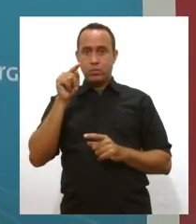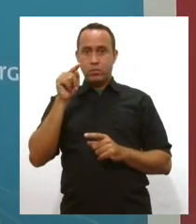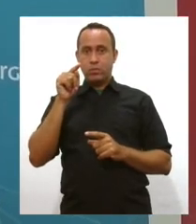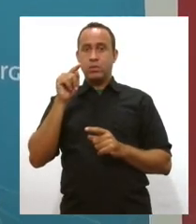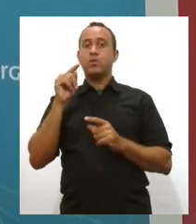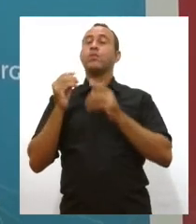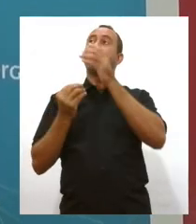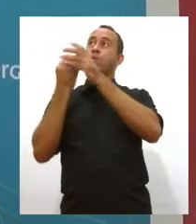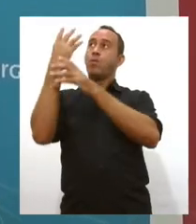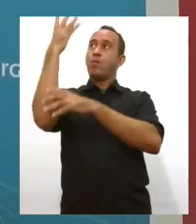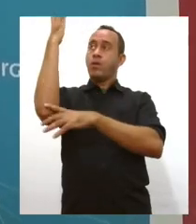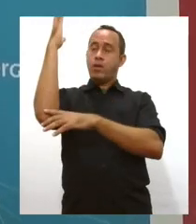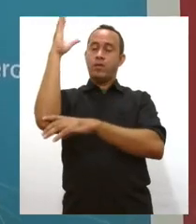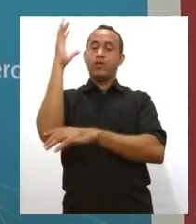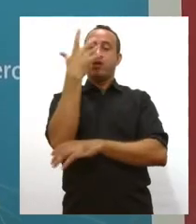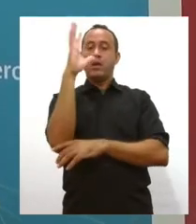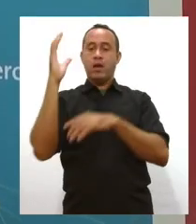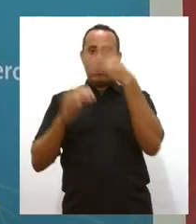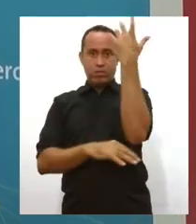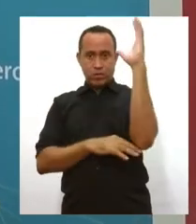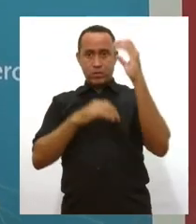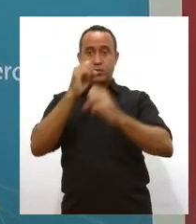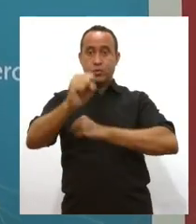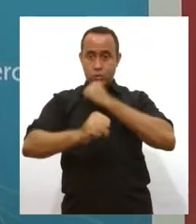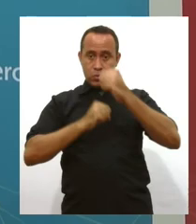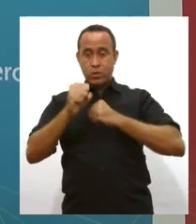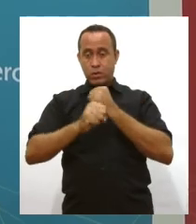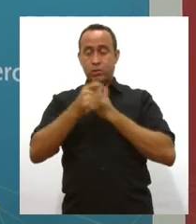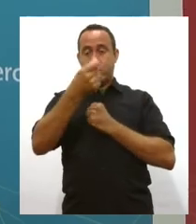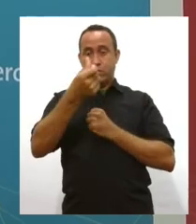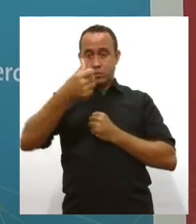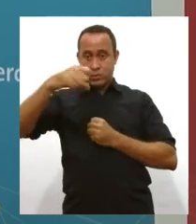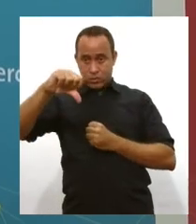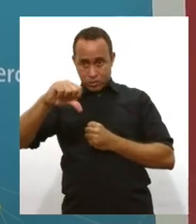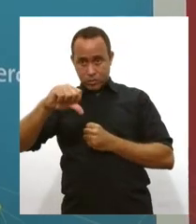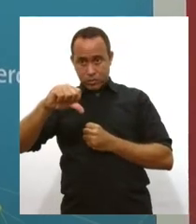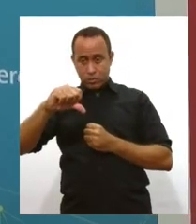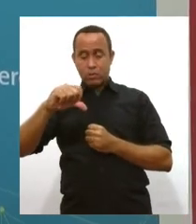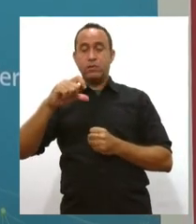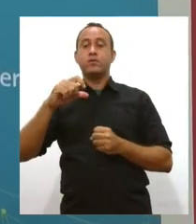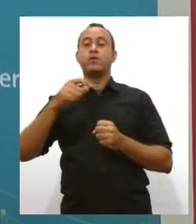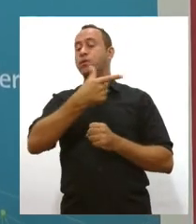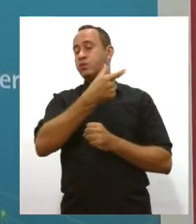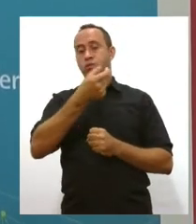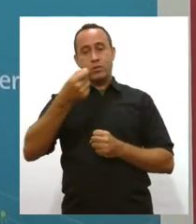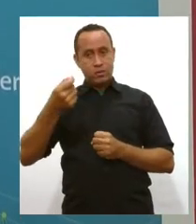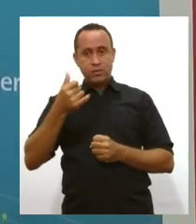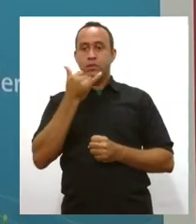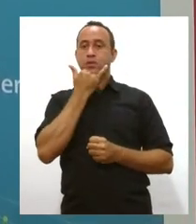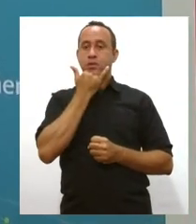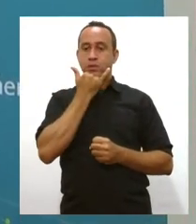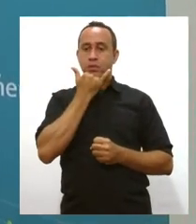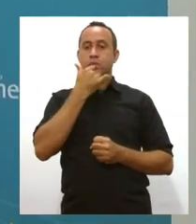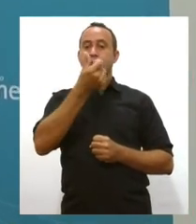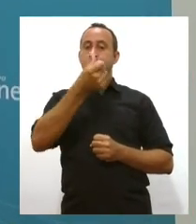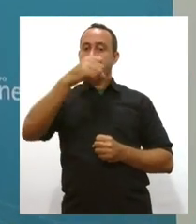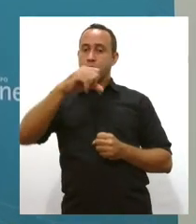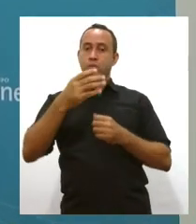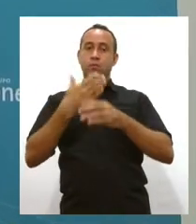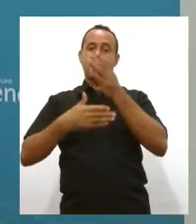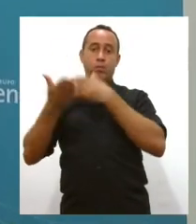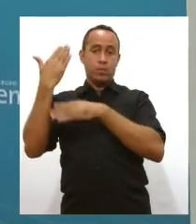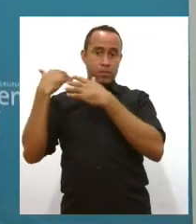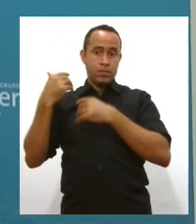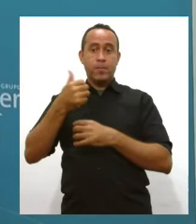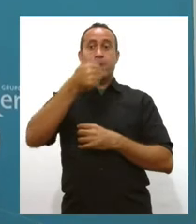árvore até hoje. Um número alto, né, Jal? ano de 2019. No ano de 2020. No ano de 2019, nós tivemos em torno de 1